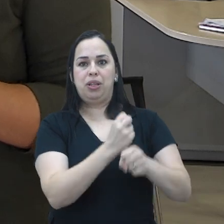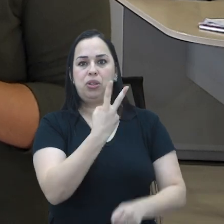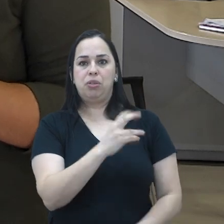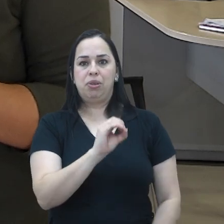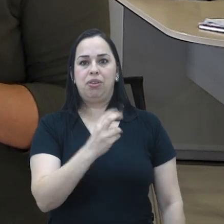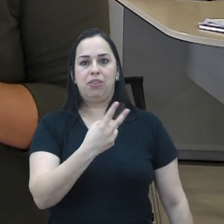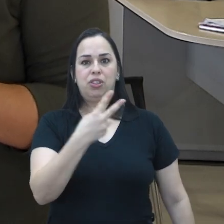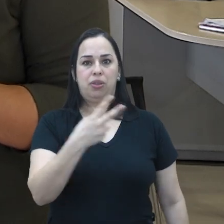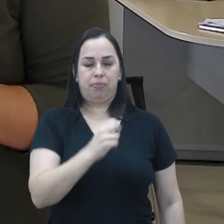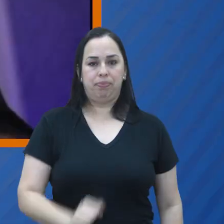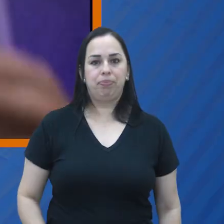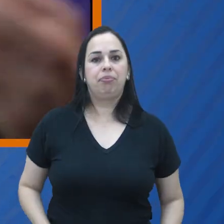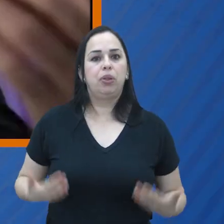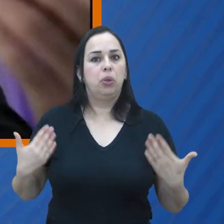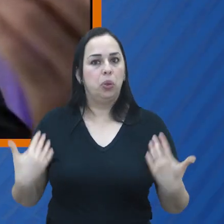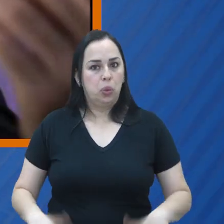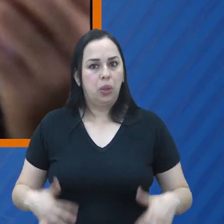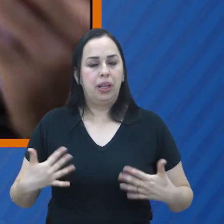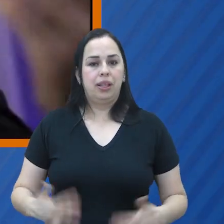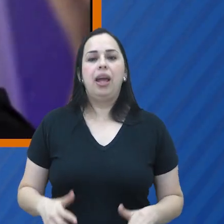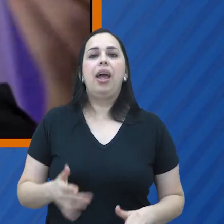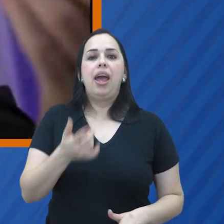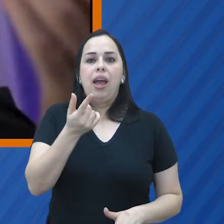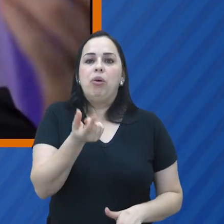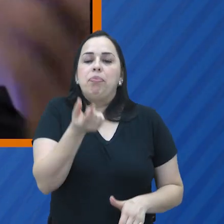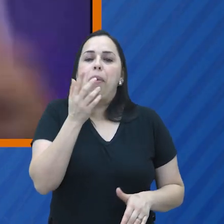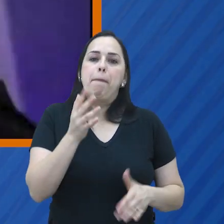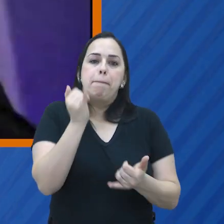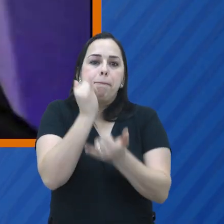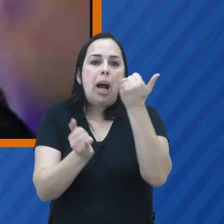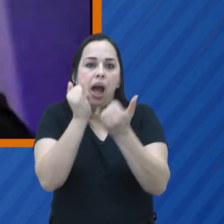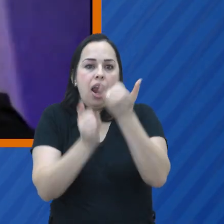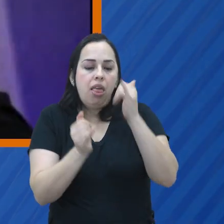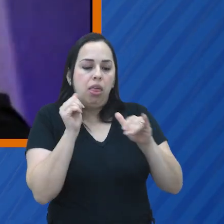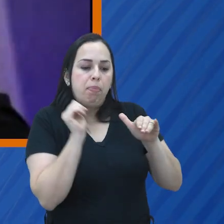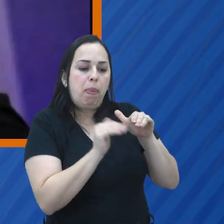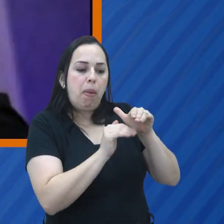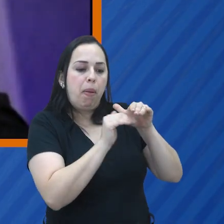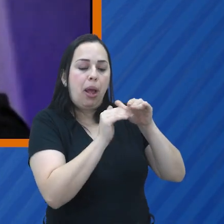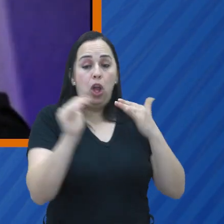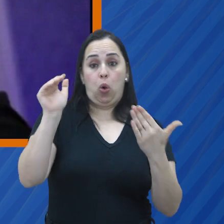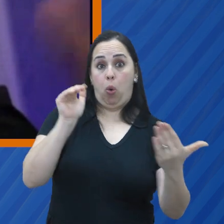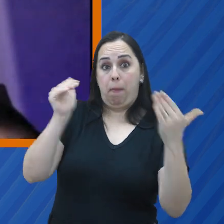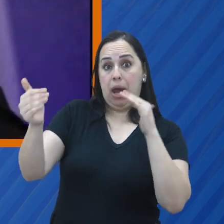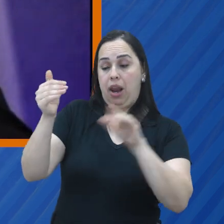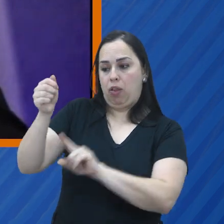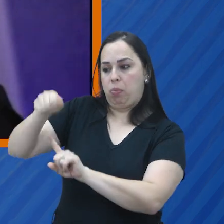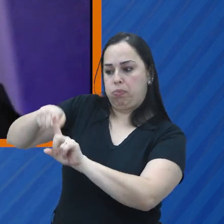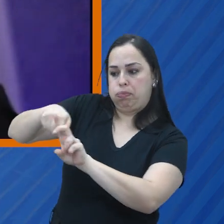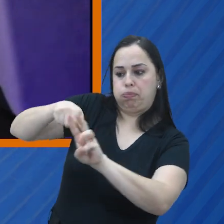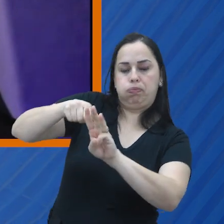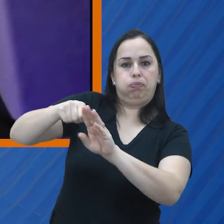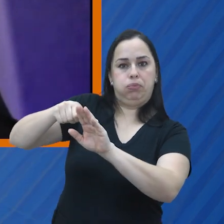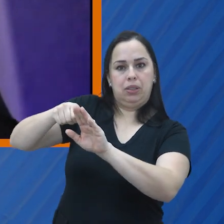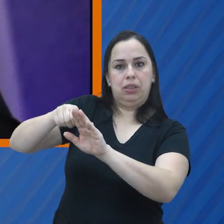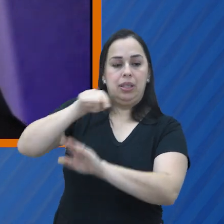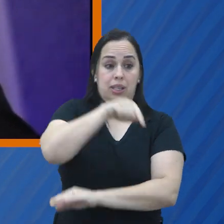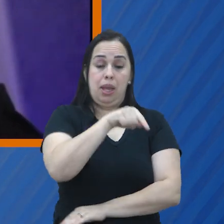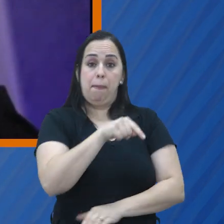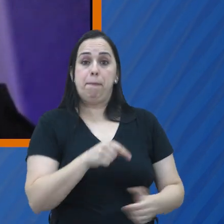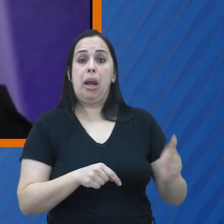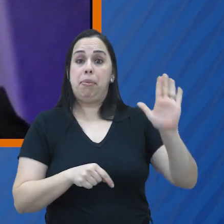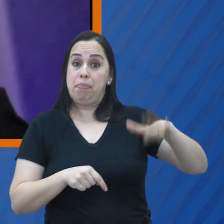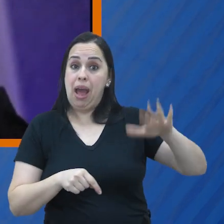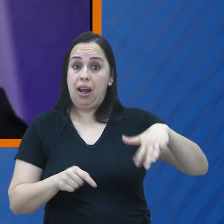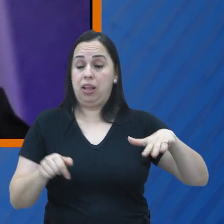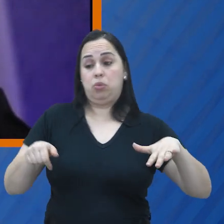de 2022. O consórcio serve como uma linha de crédito frente ao financiamento, que é o mais comum. E aí, como ele é muito mais